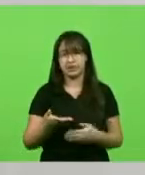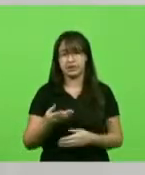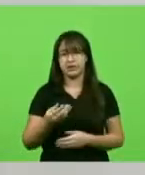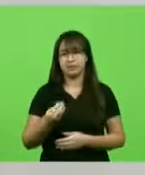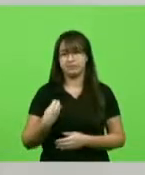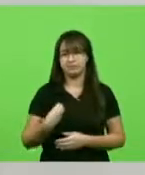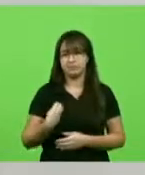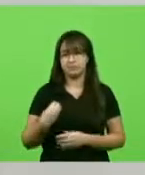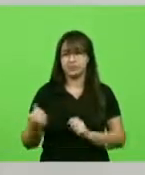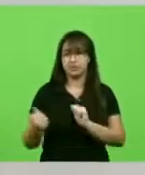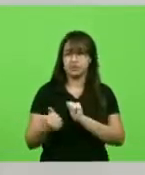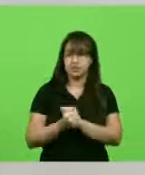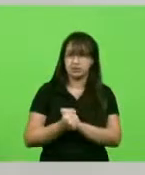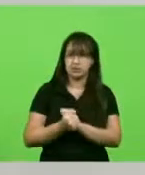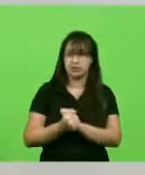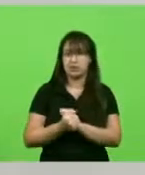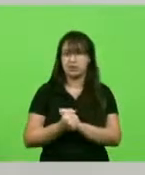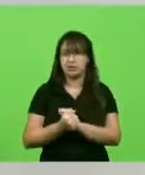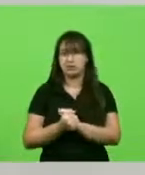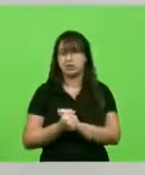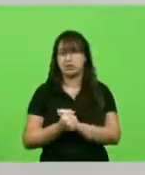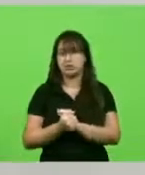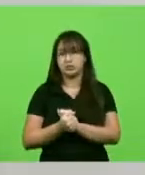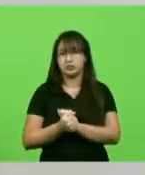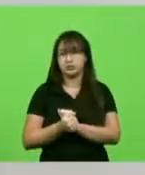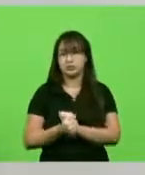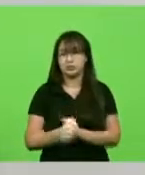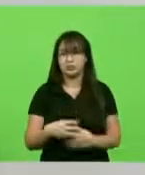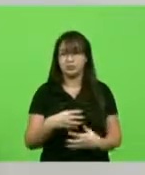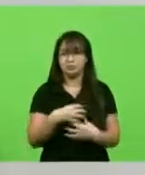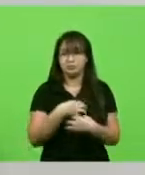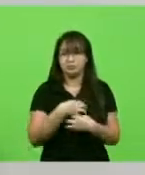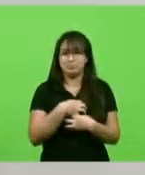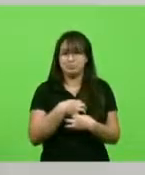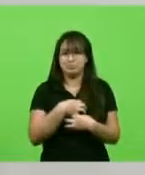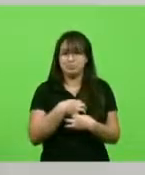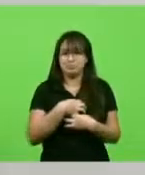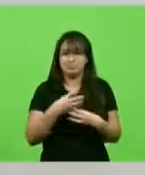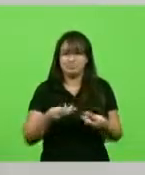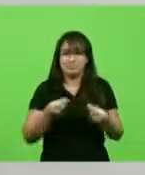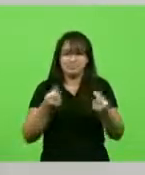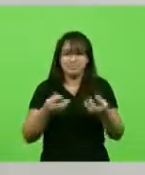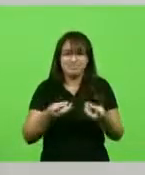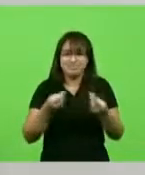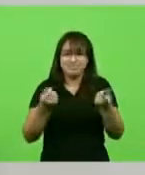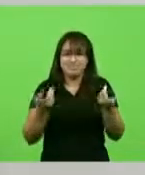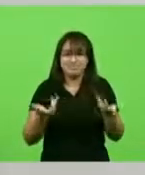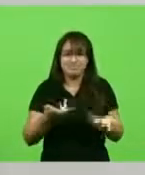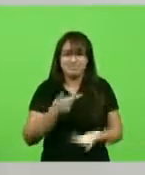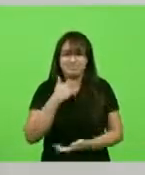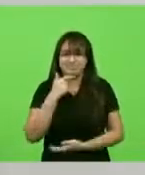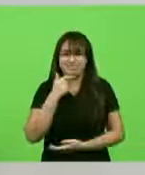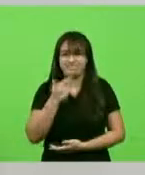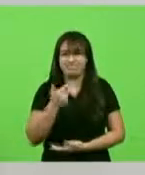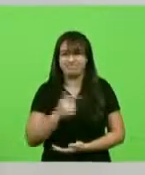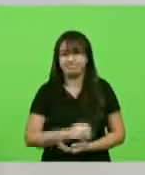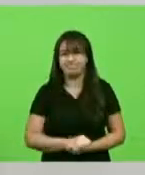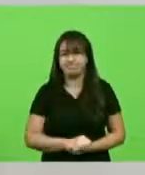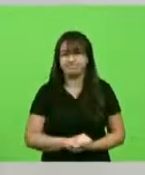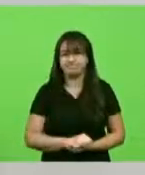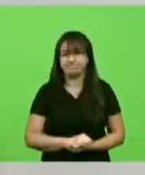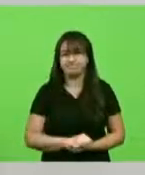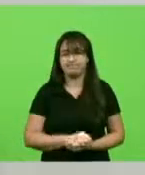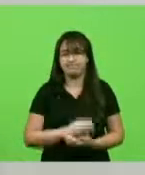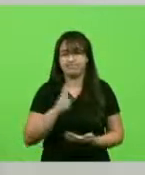e que não tem palavras de qualquer um de nós para confortar. É quem acredita